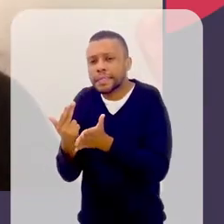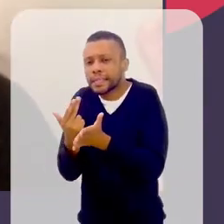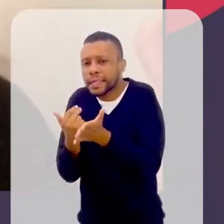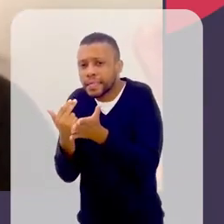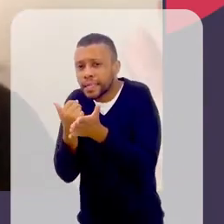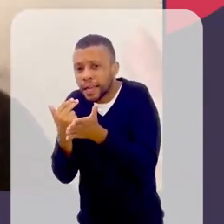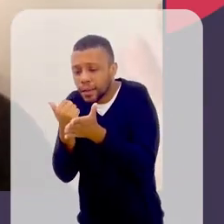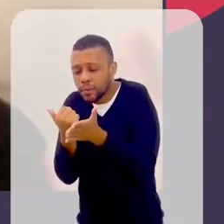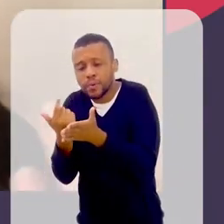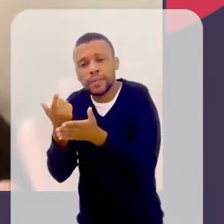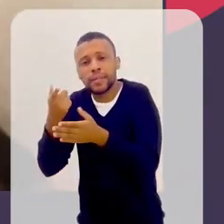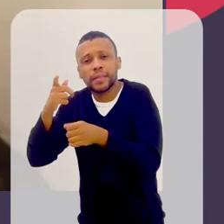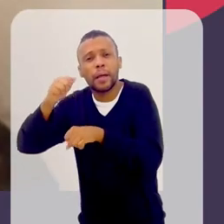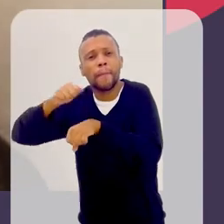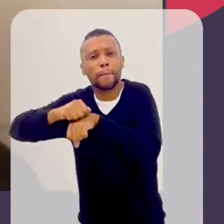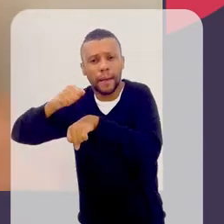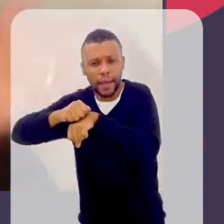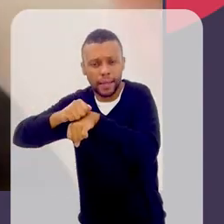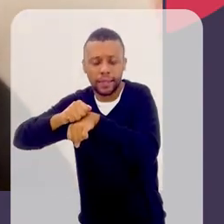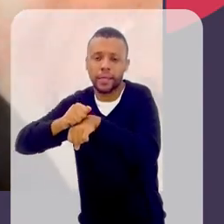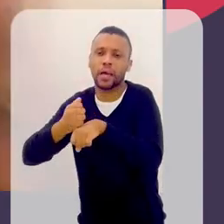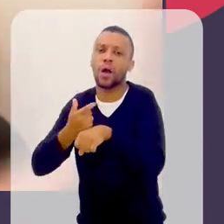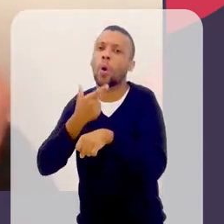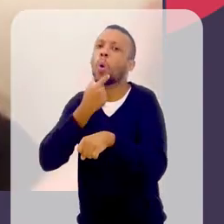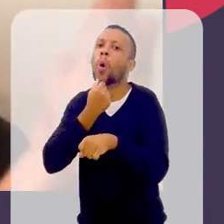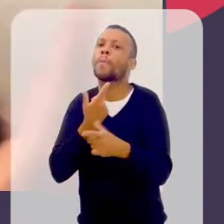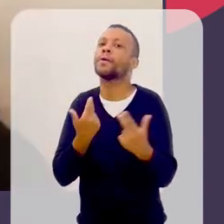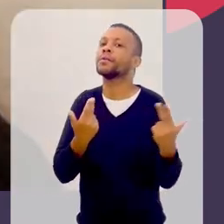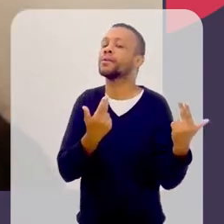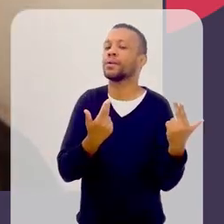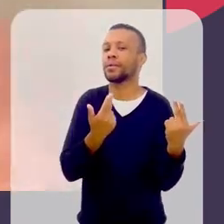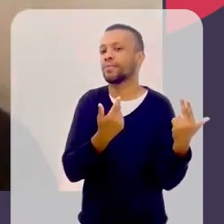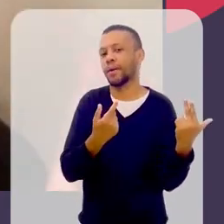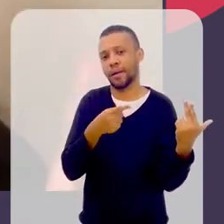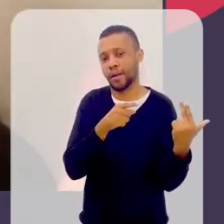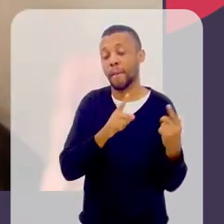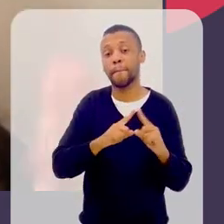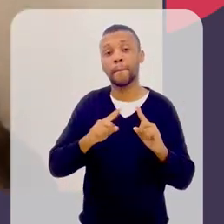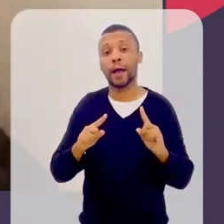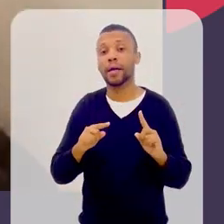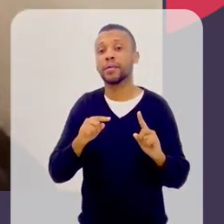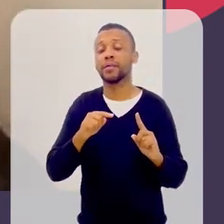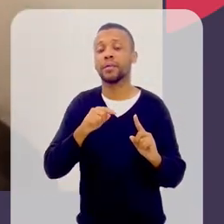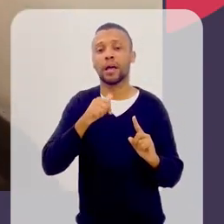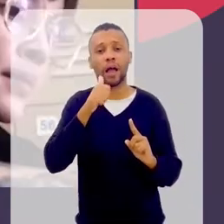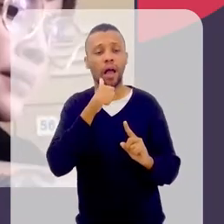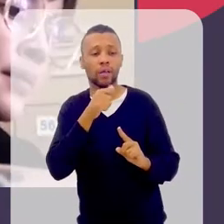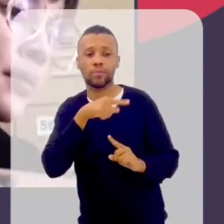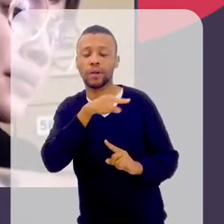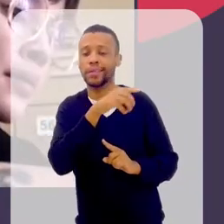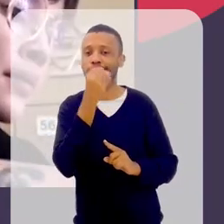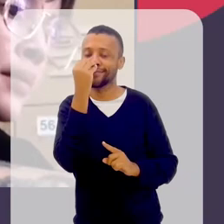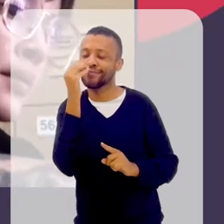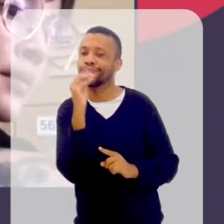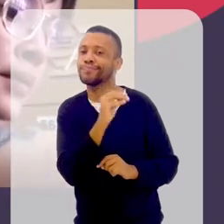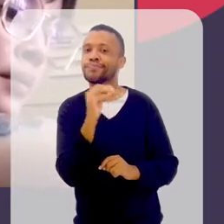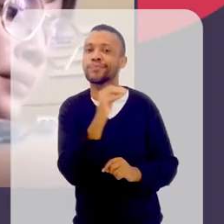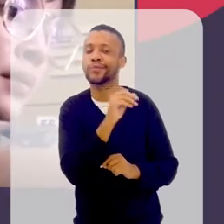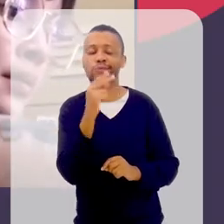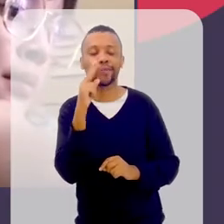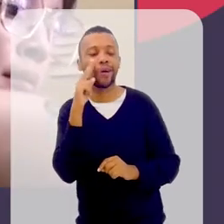desenhos na pedra também. Desde que os homens caçam... Há mulheres que caçam também. Mas elas não são